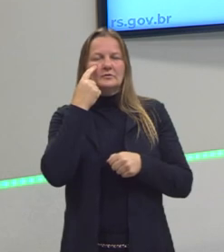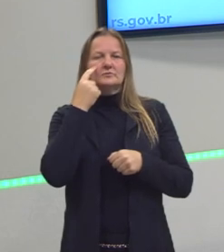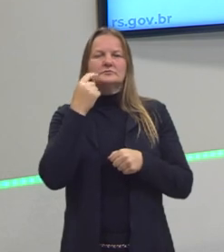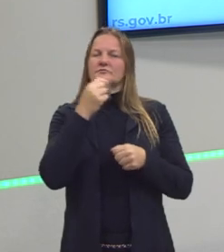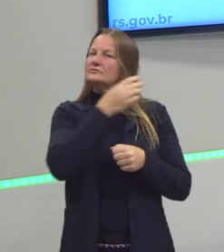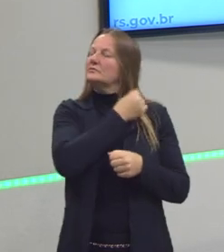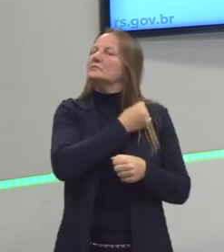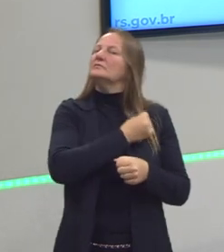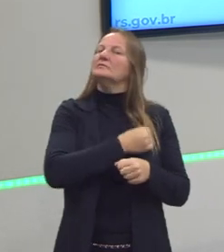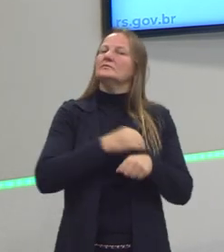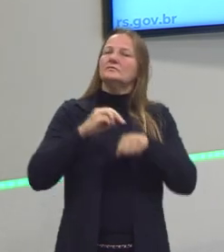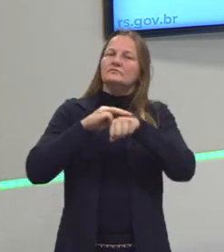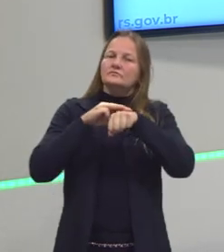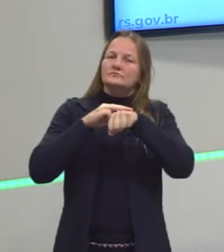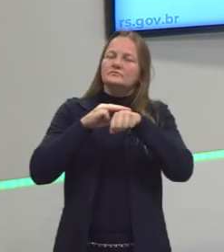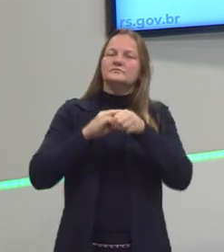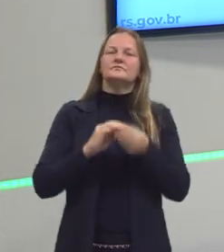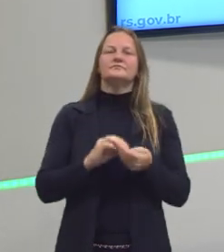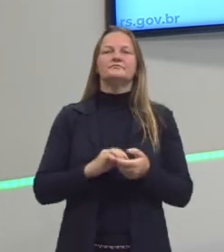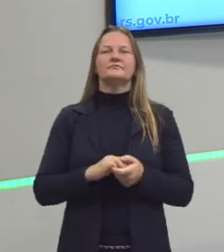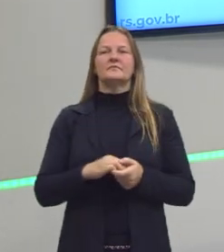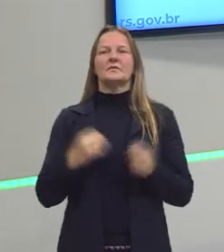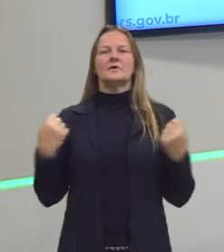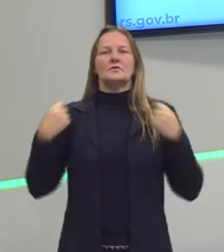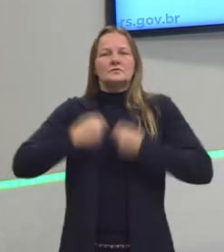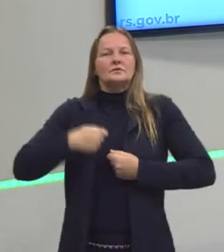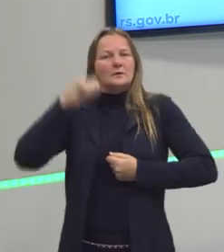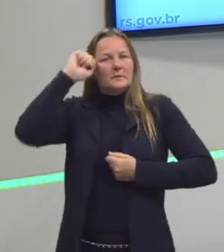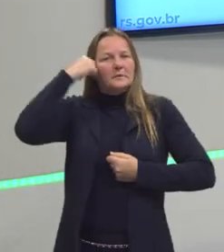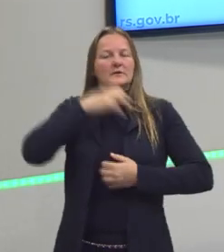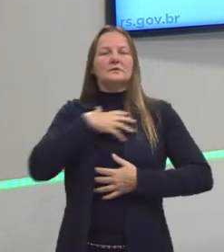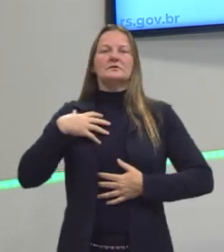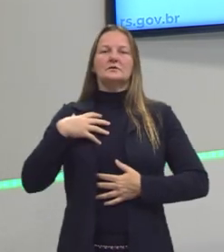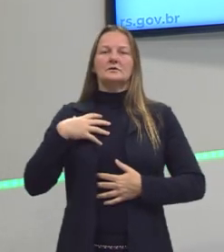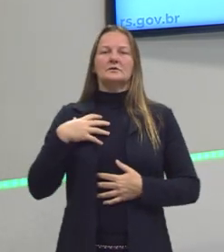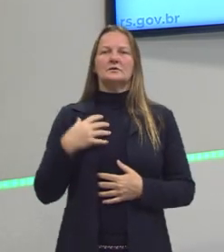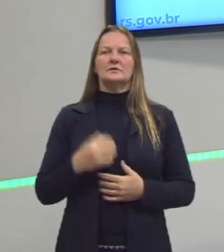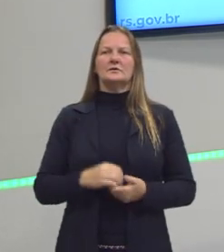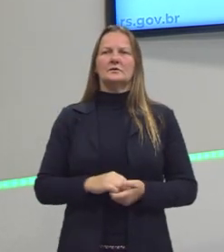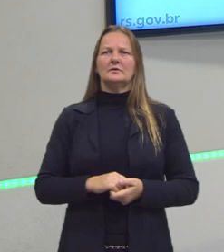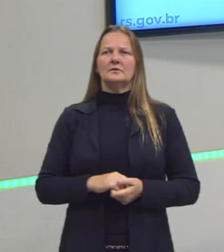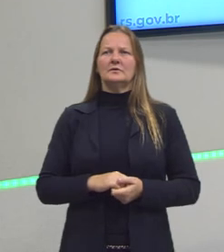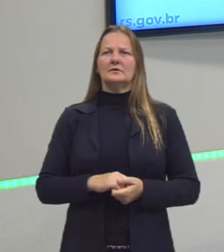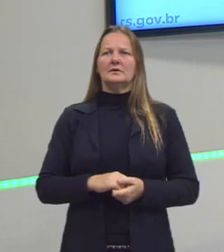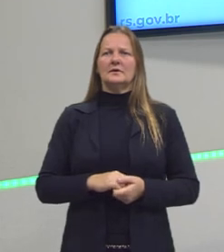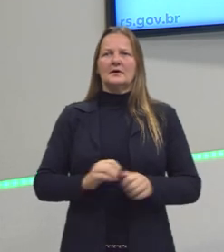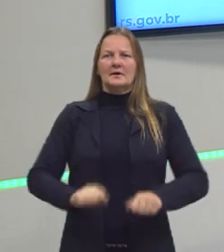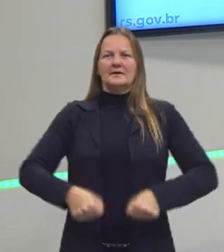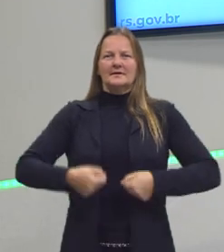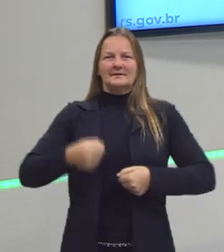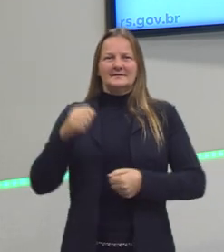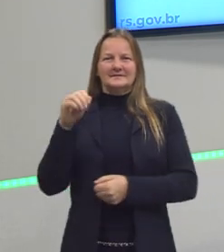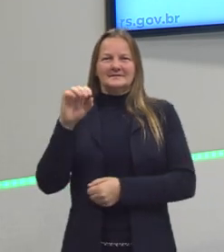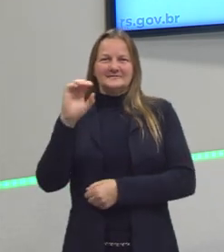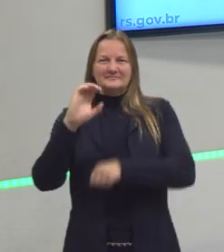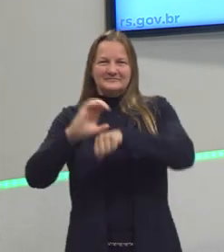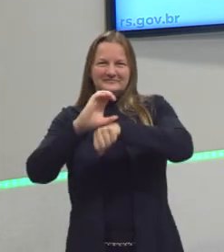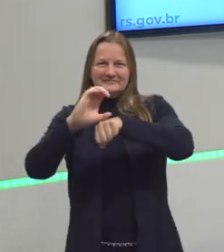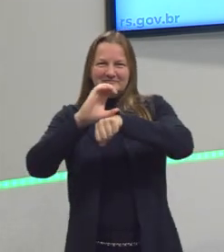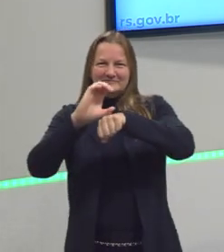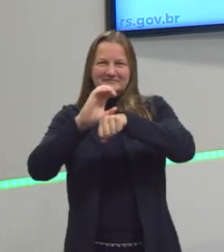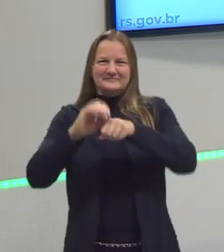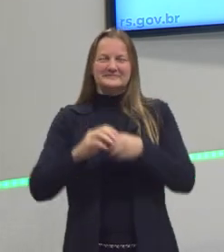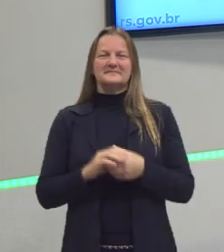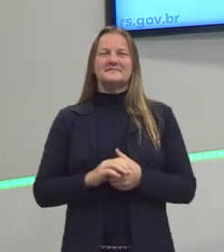castanhos, estou vestindo uma jaqueta preta, uma camiseta bege, uma calça cinza. Aqui junto comigo no